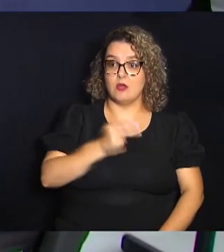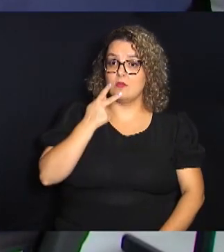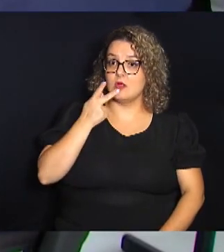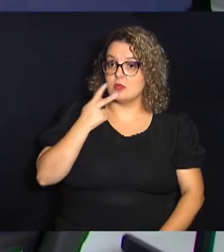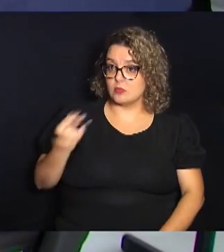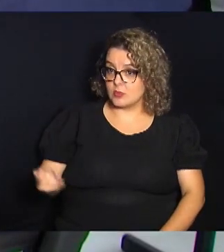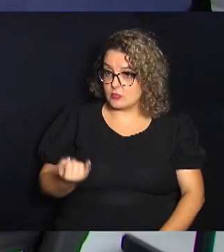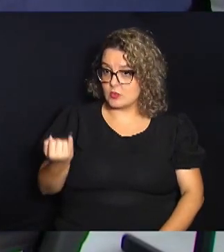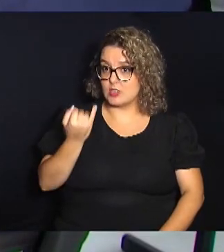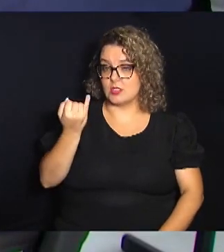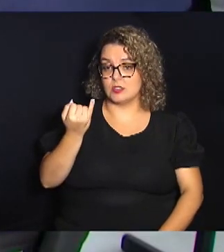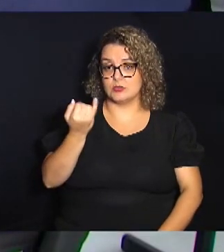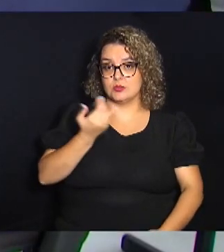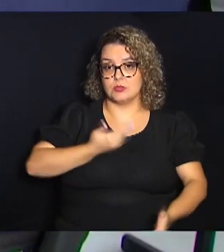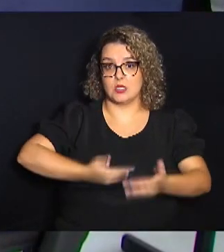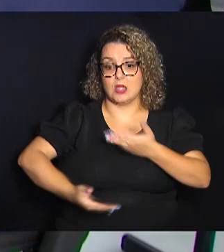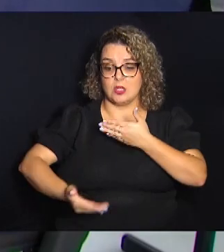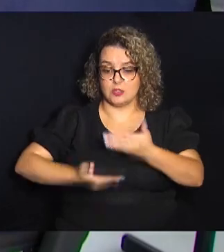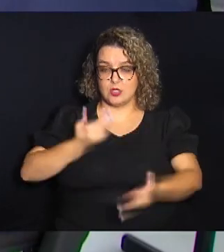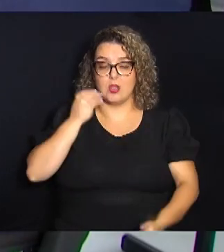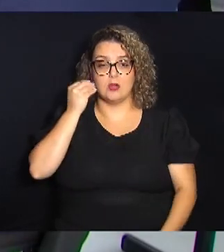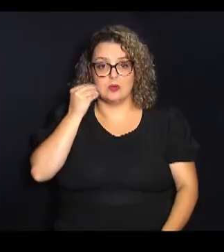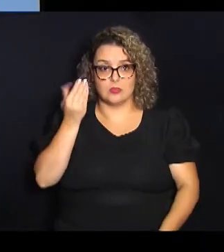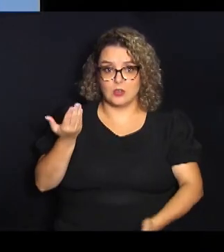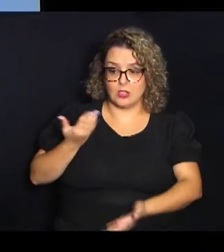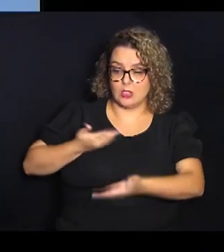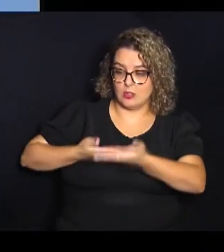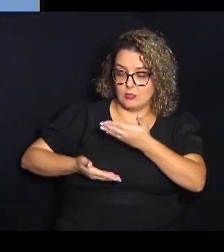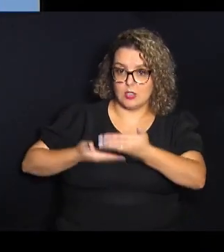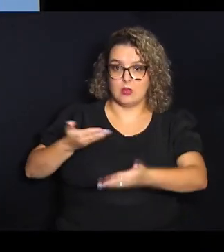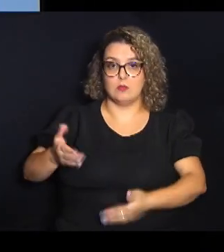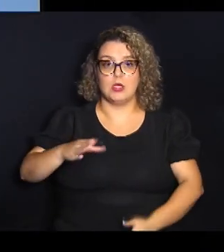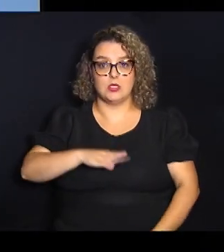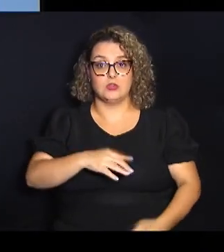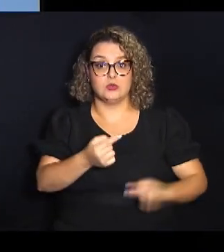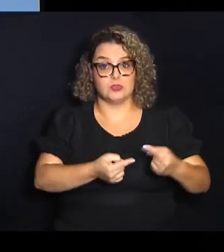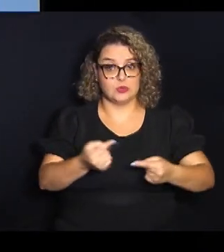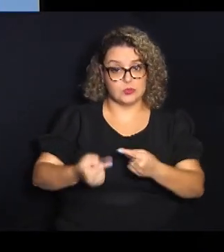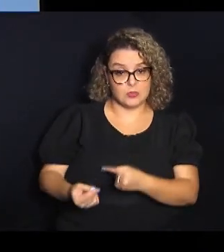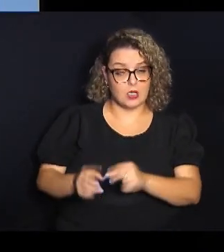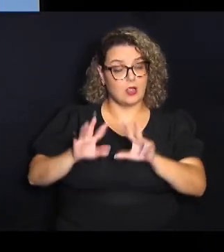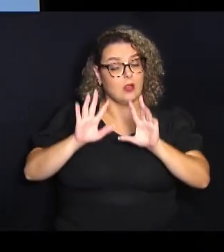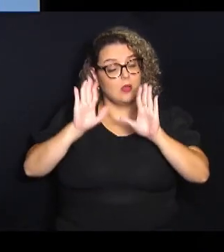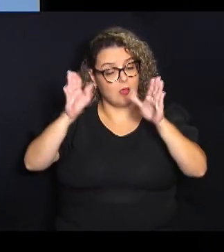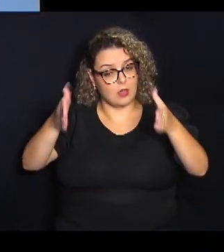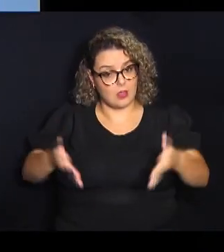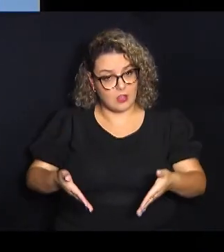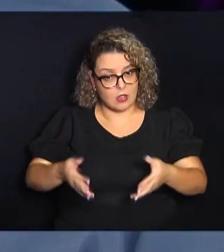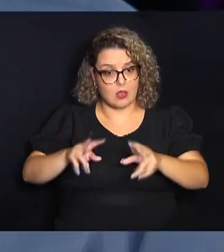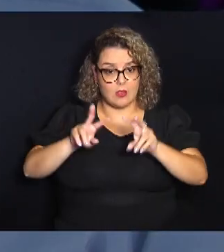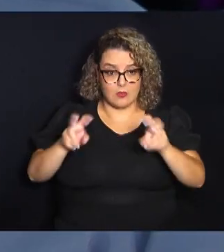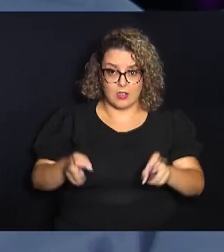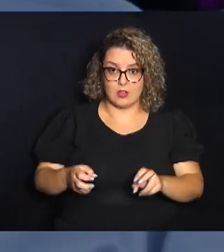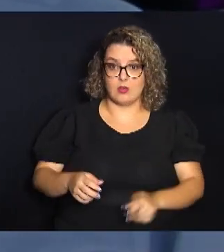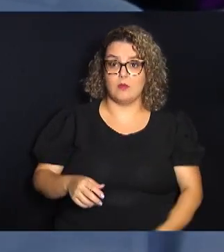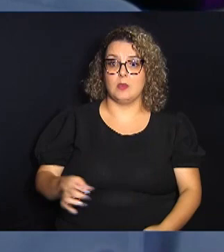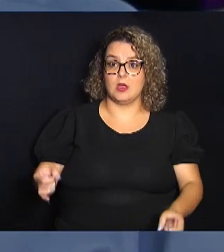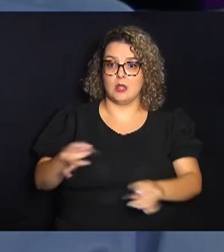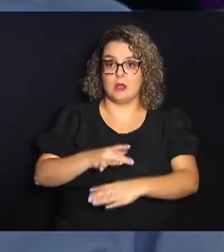a importância da troca de experiências entre os municípios e o debate referente a ações de combate à dengue.